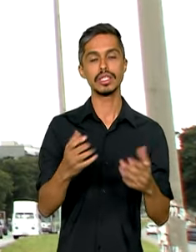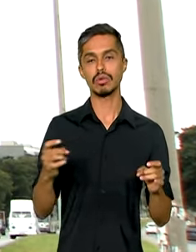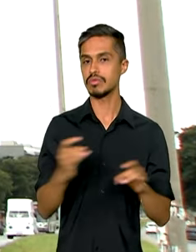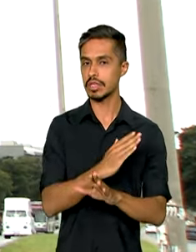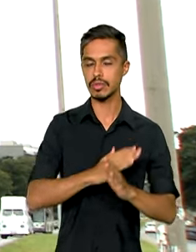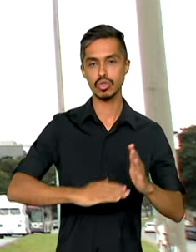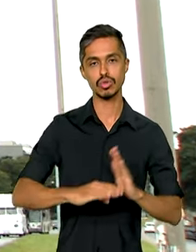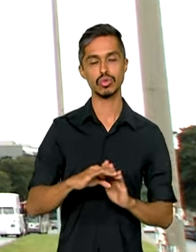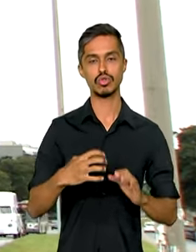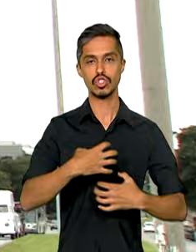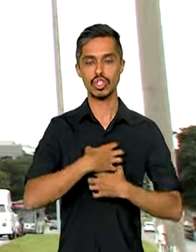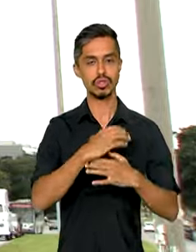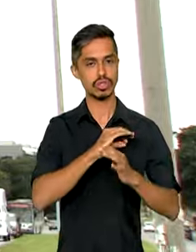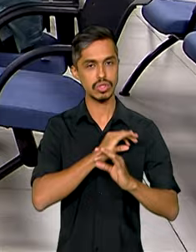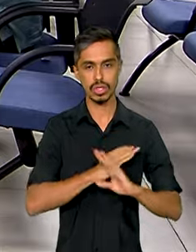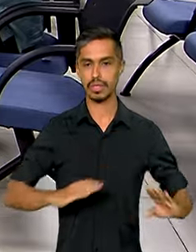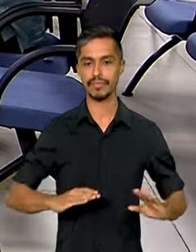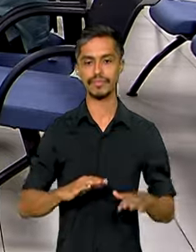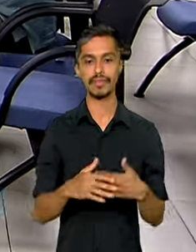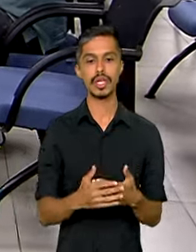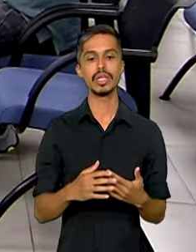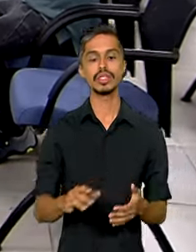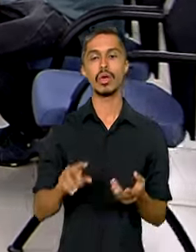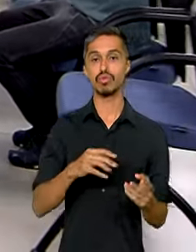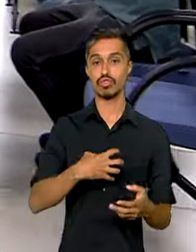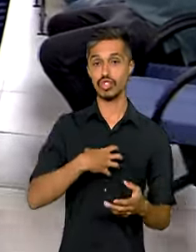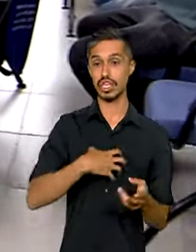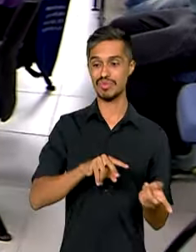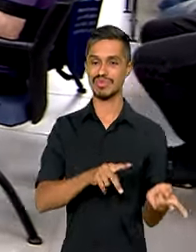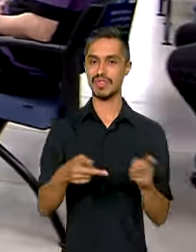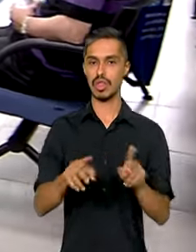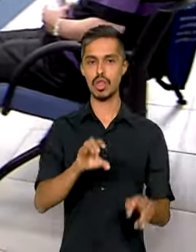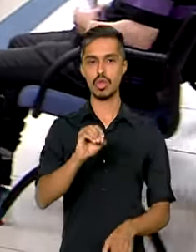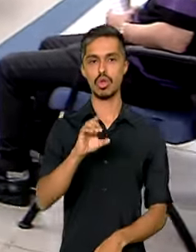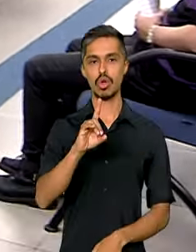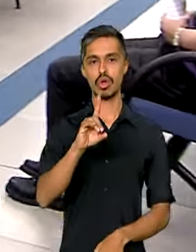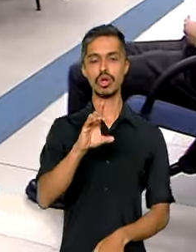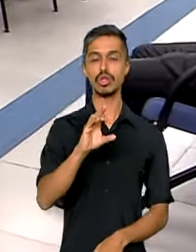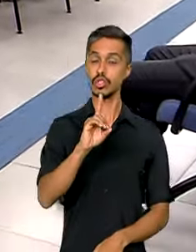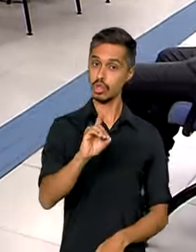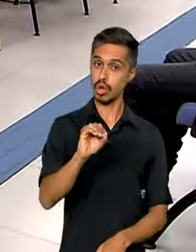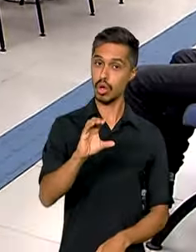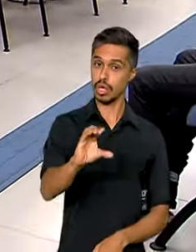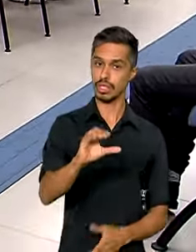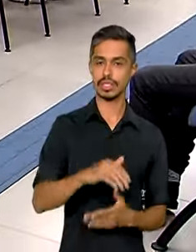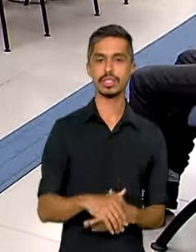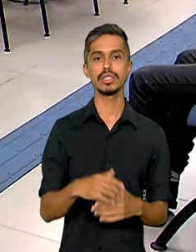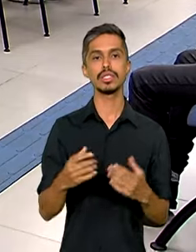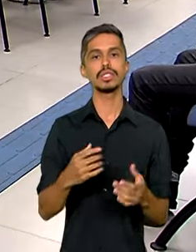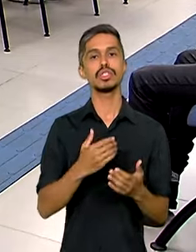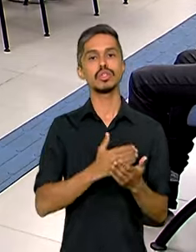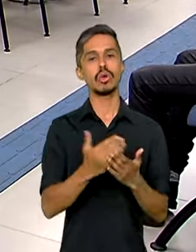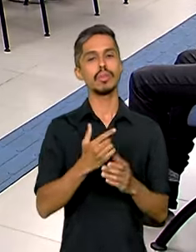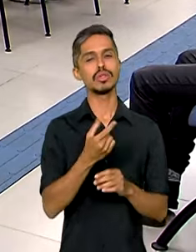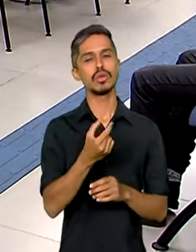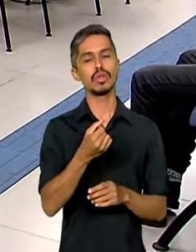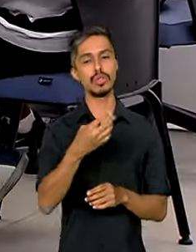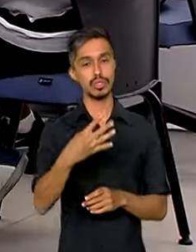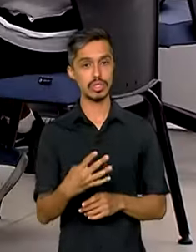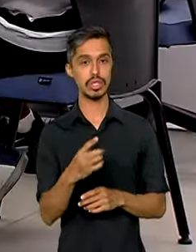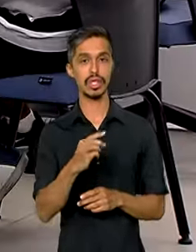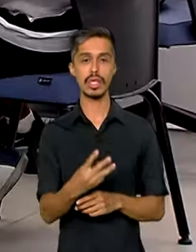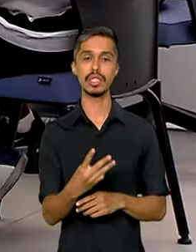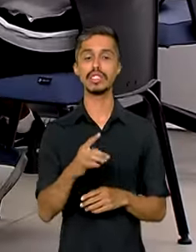De acordo com o Banco Central, as transações com DOC no primeiro semestre de 2023 representaram apenas